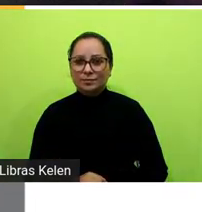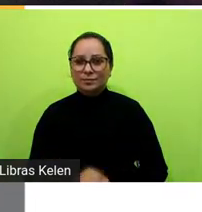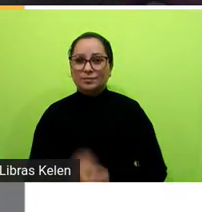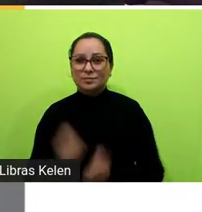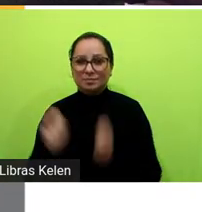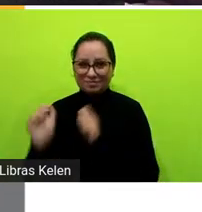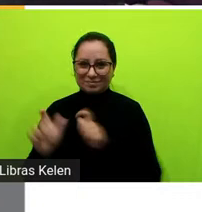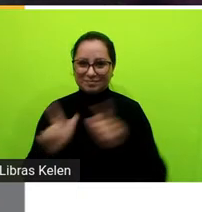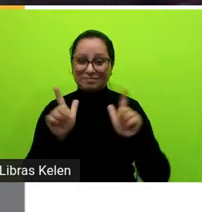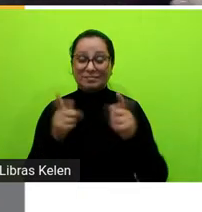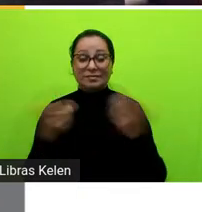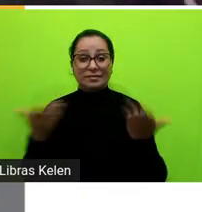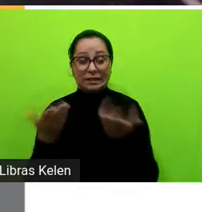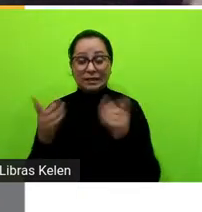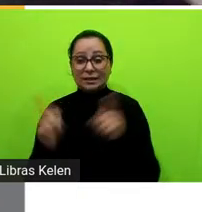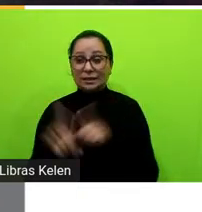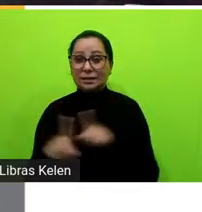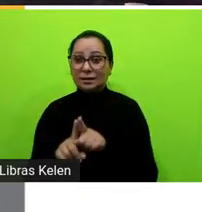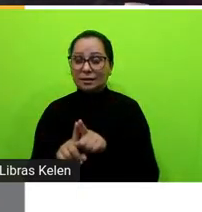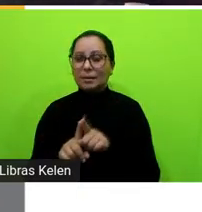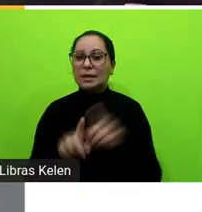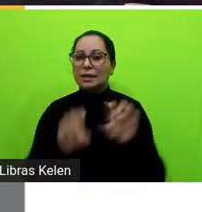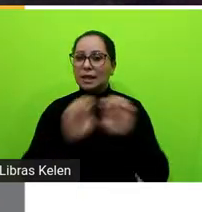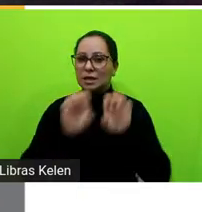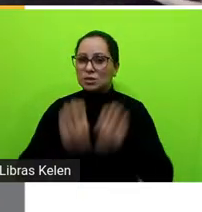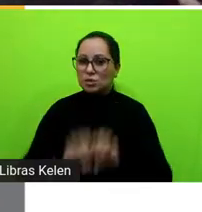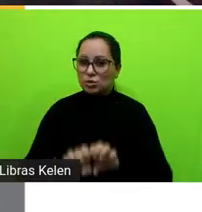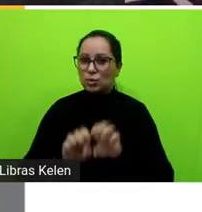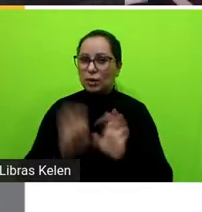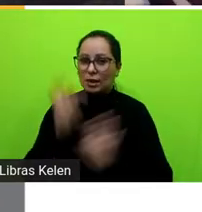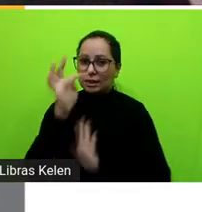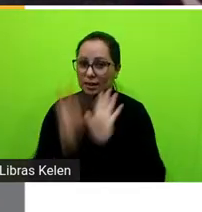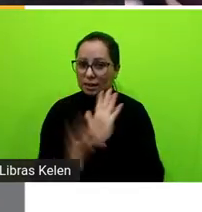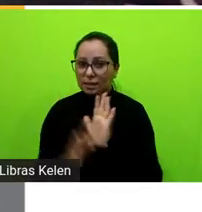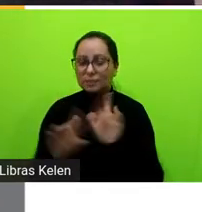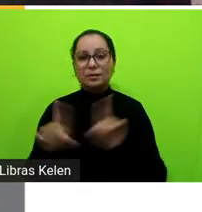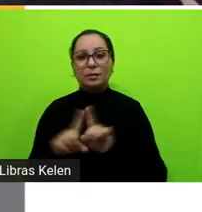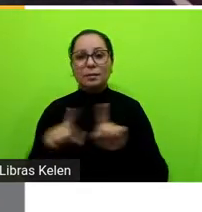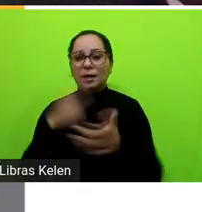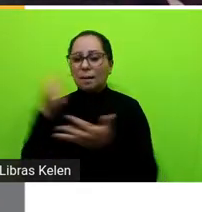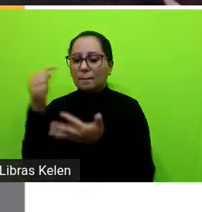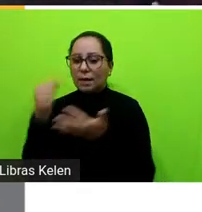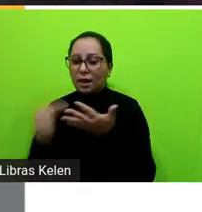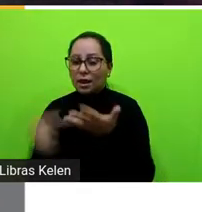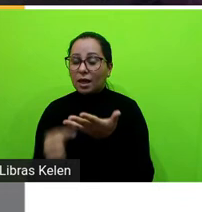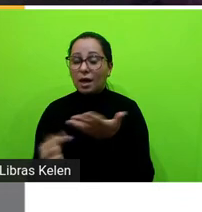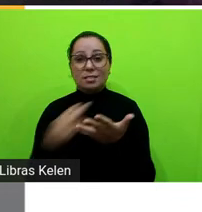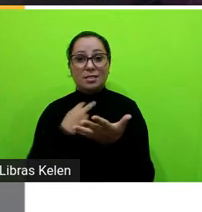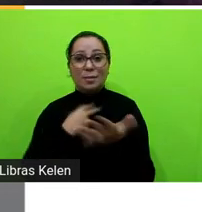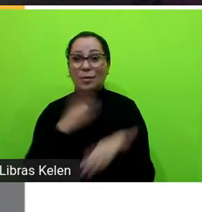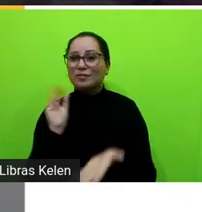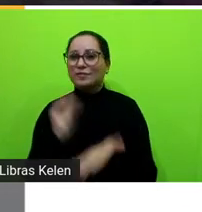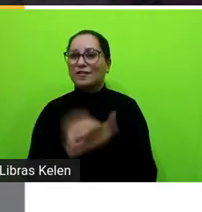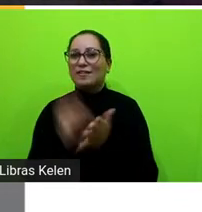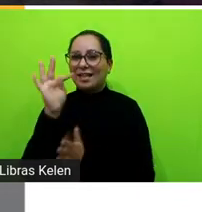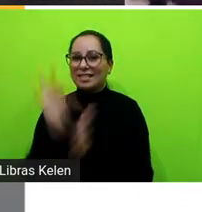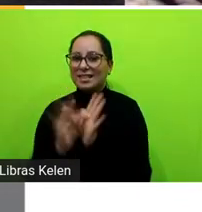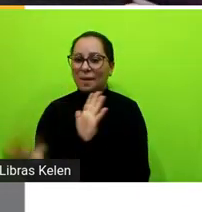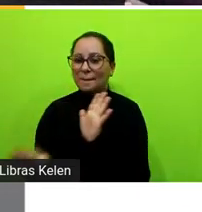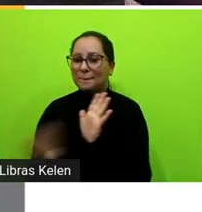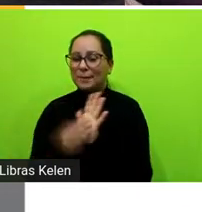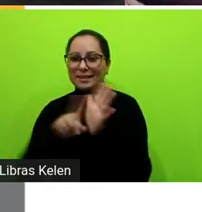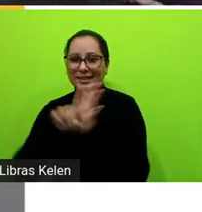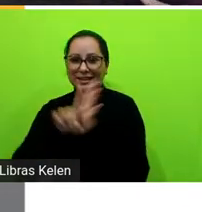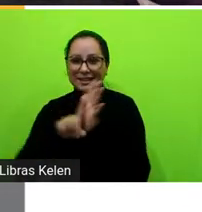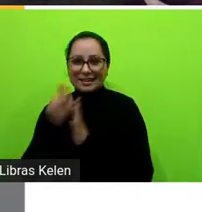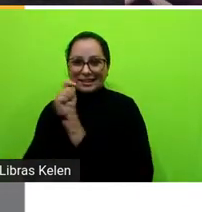aqui também além da estrutura da narrativa a gente tem elementos que não podem faltar numa narrativa de detetive até ali a gente pede